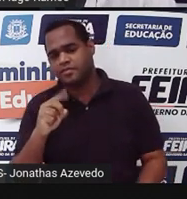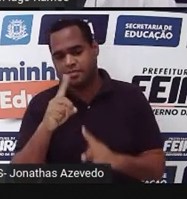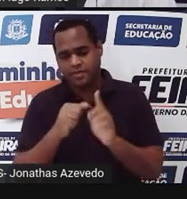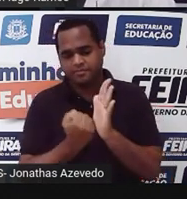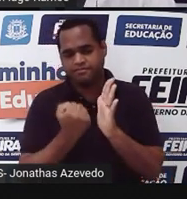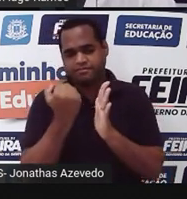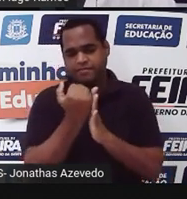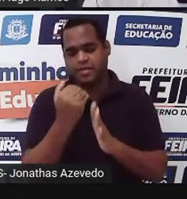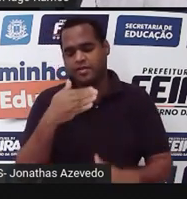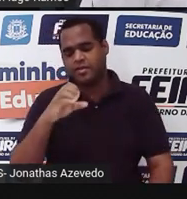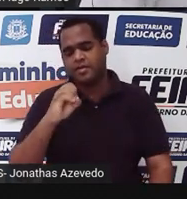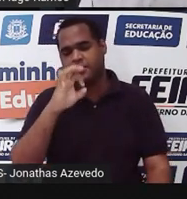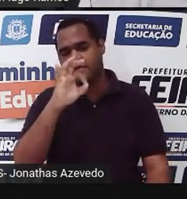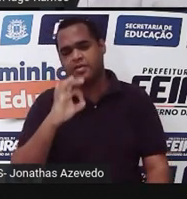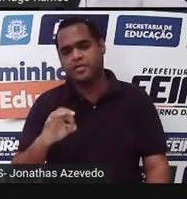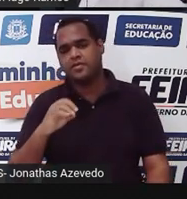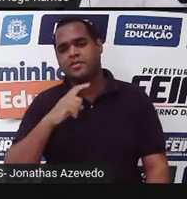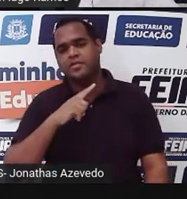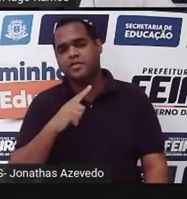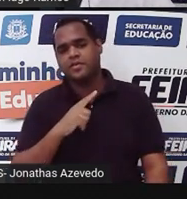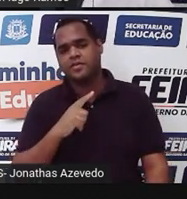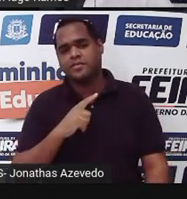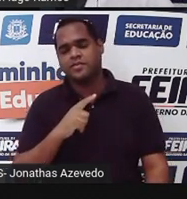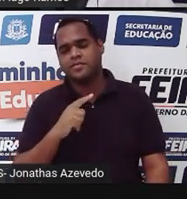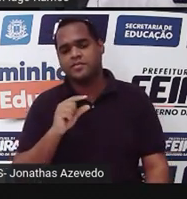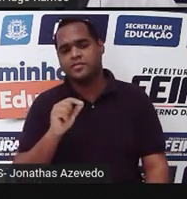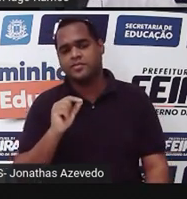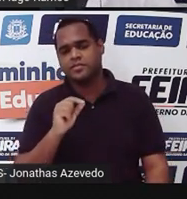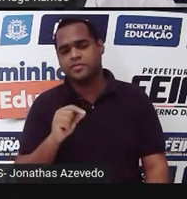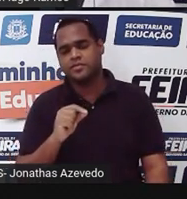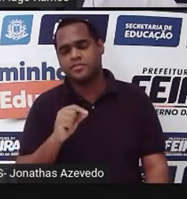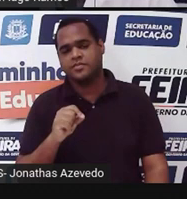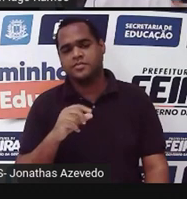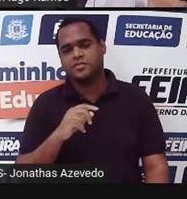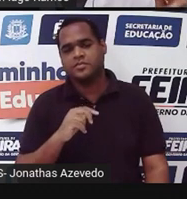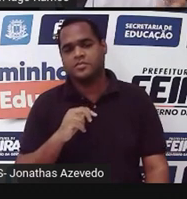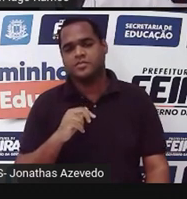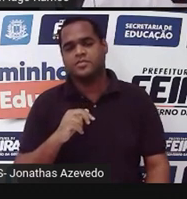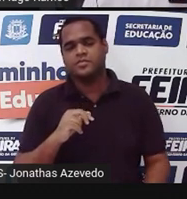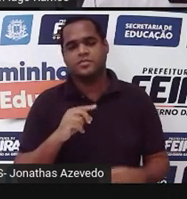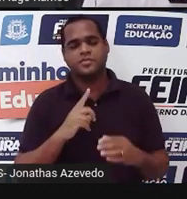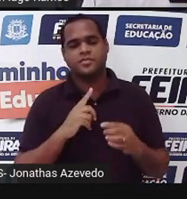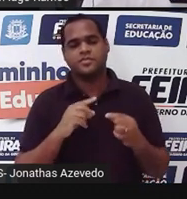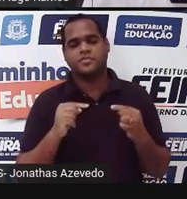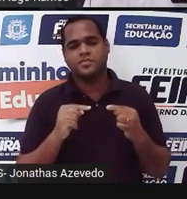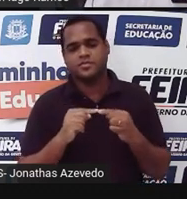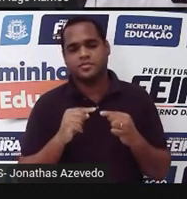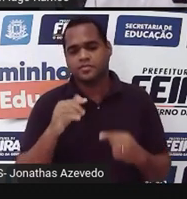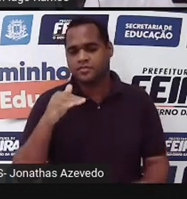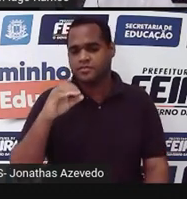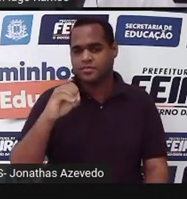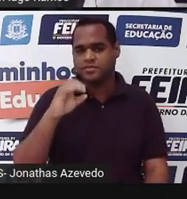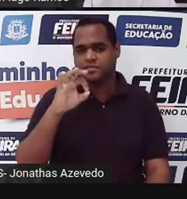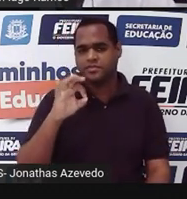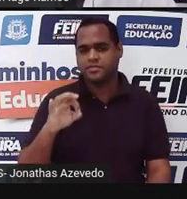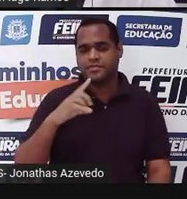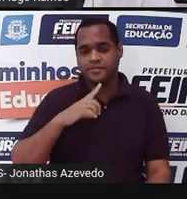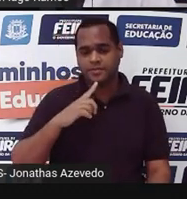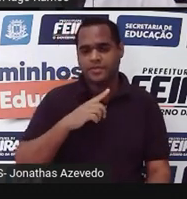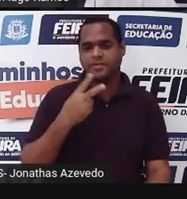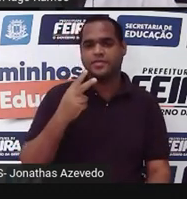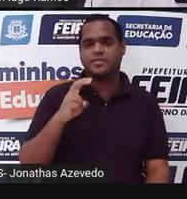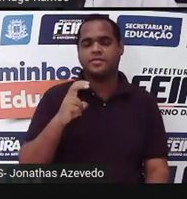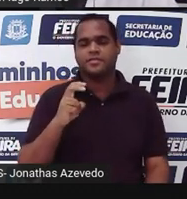10% em um determinado mês. Ou seja, eu preciso primeiro calcular 10% de